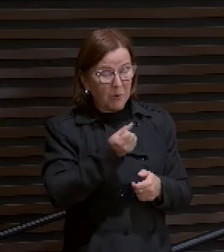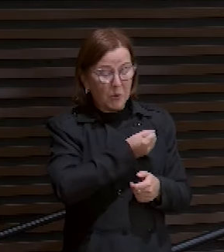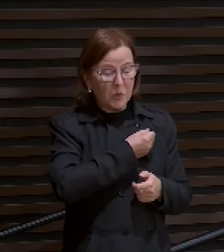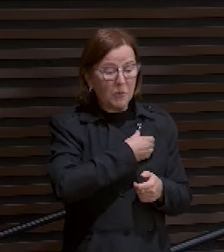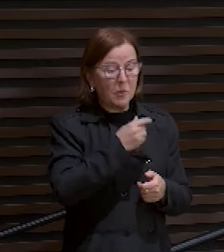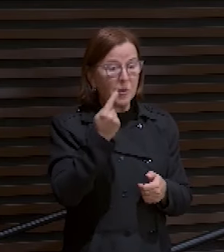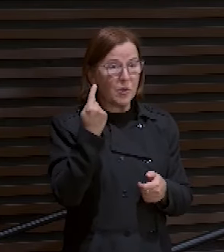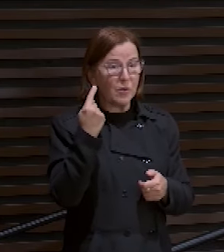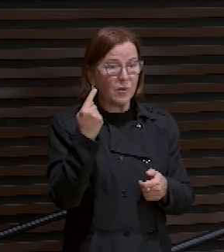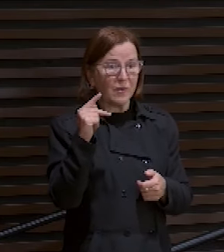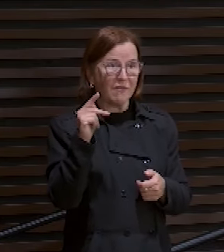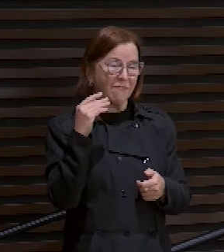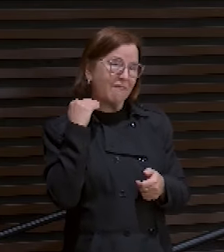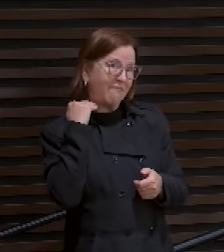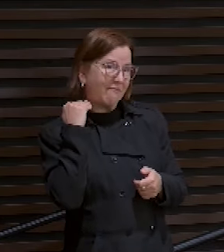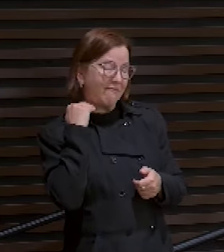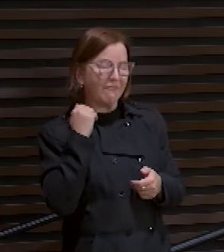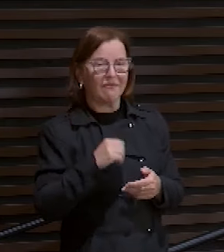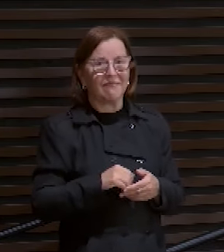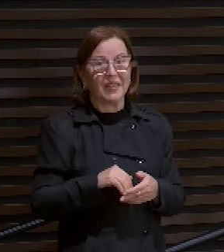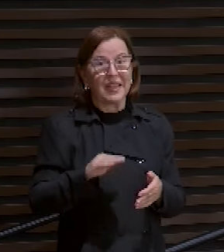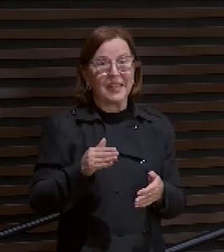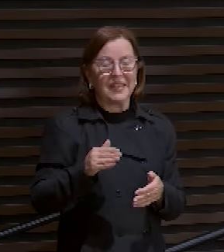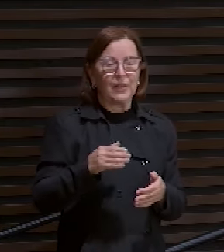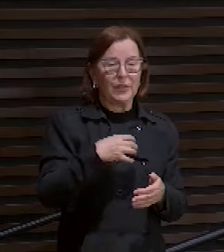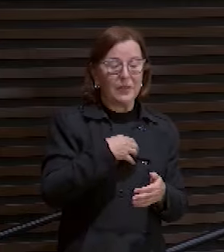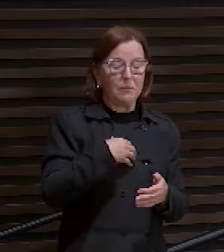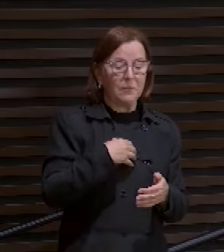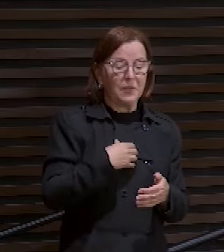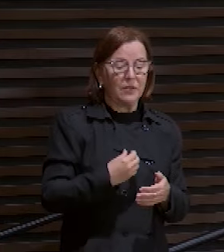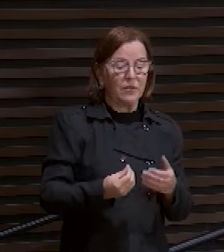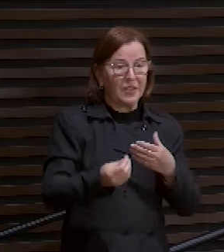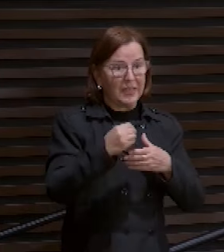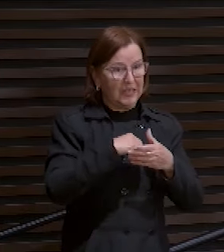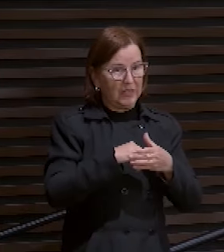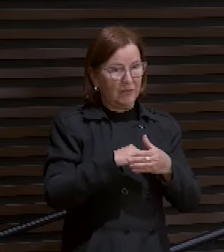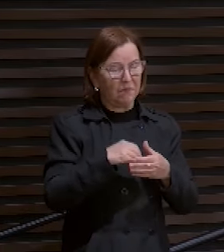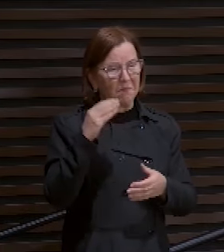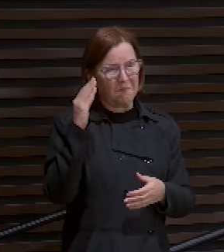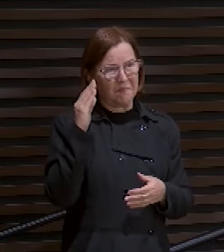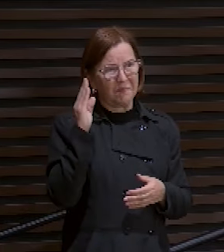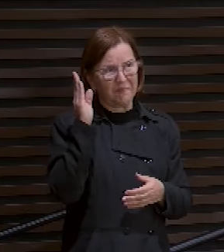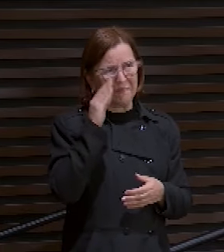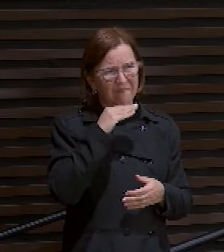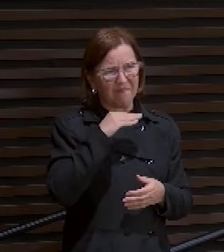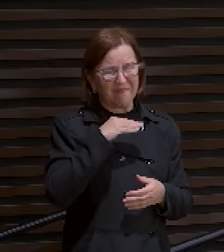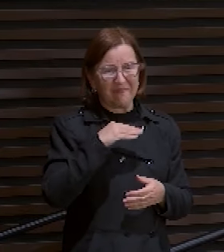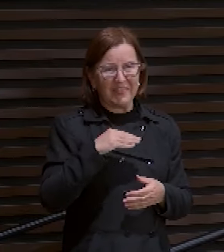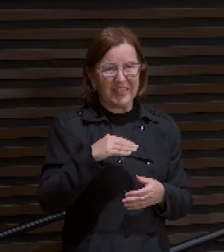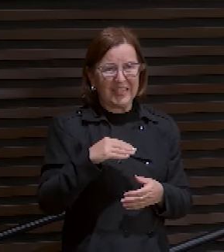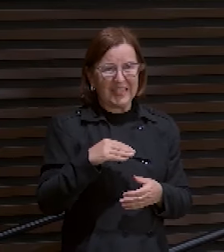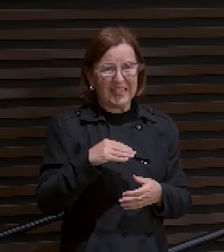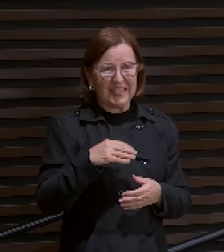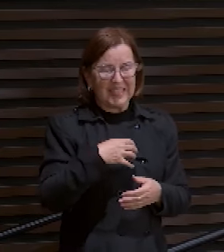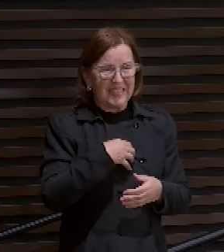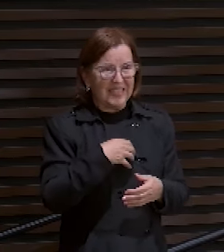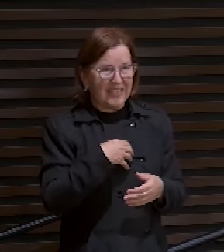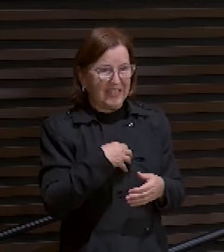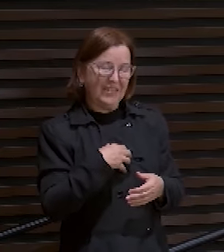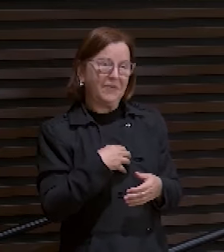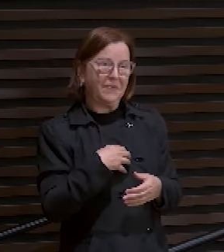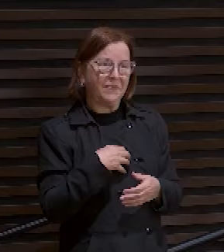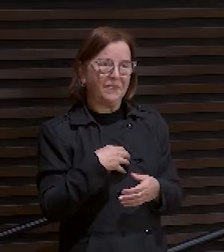Então, é um sentimento íntimo de apreensão, mal-estar, preocupação e angústia acompanhado de um despertar físico